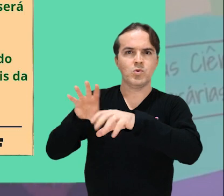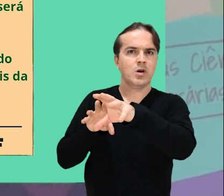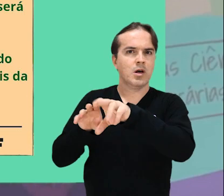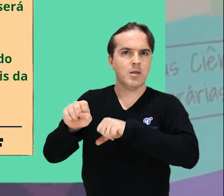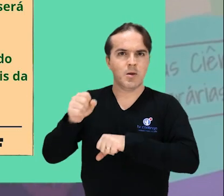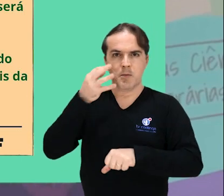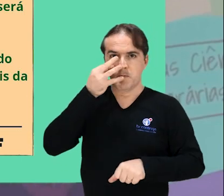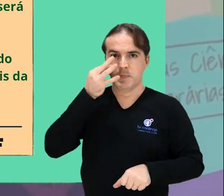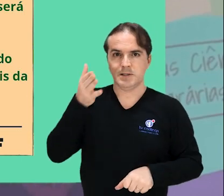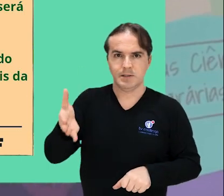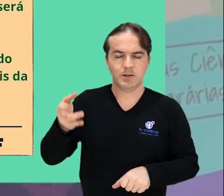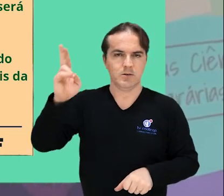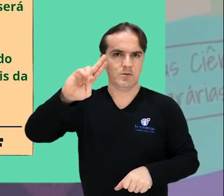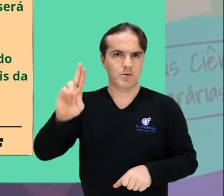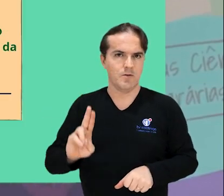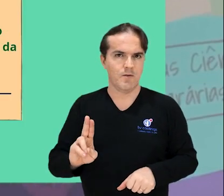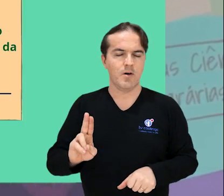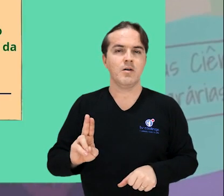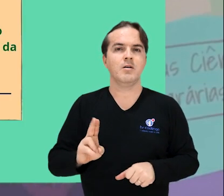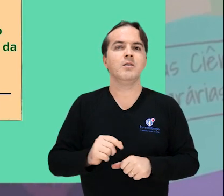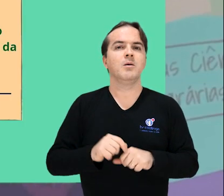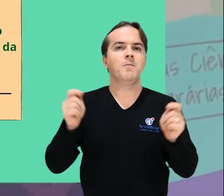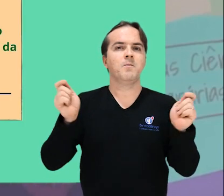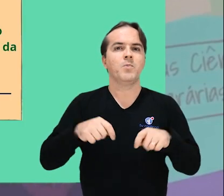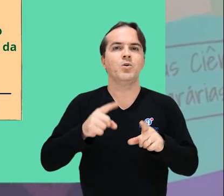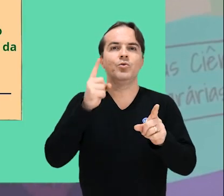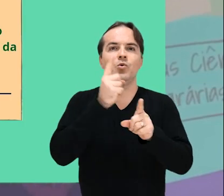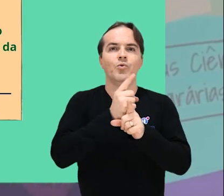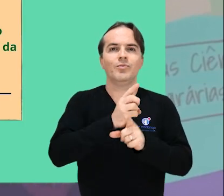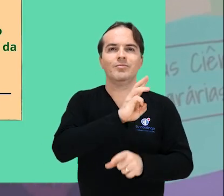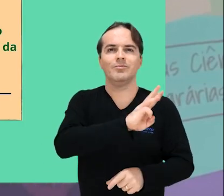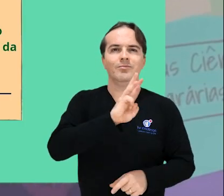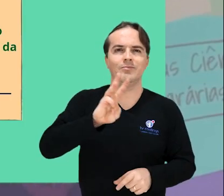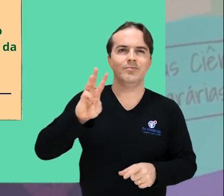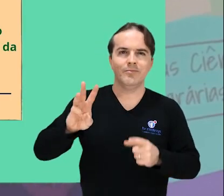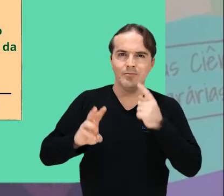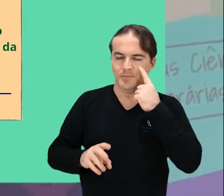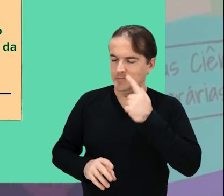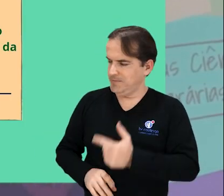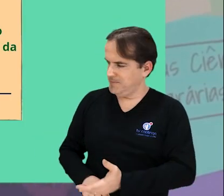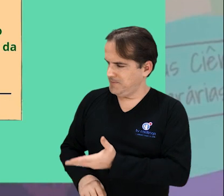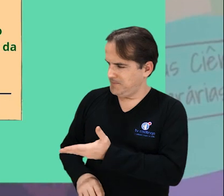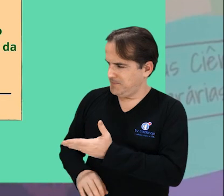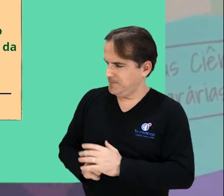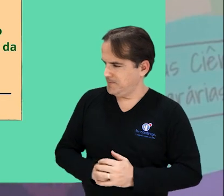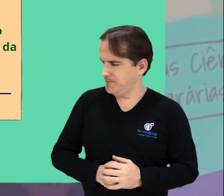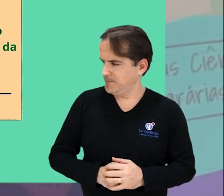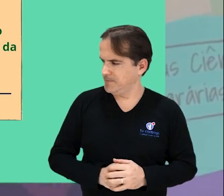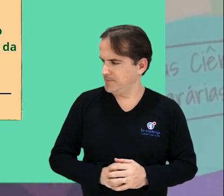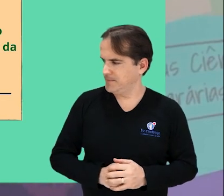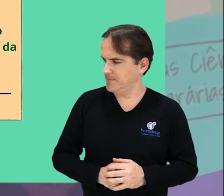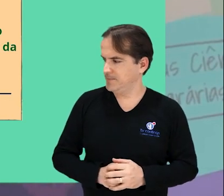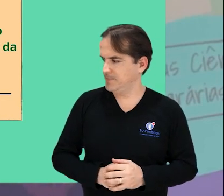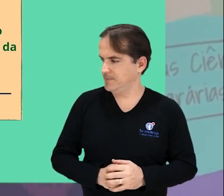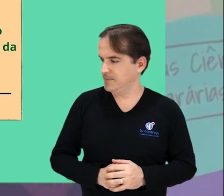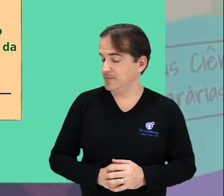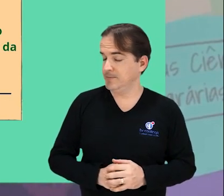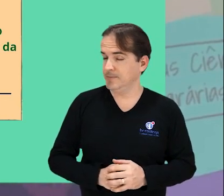presenciais da Univasf, acesse o site portais.univasf.edu